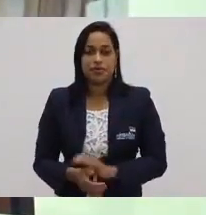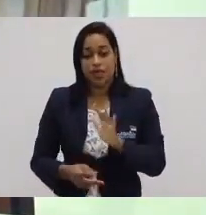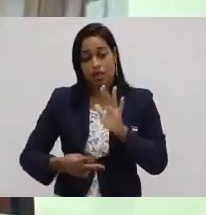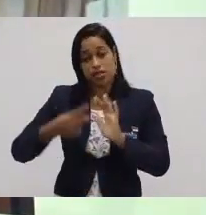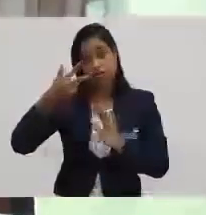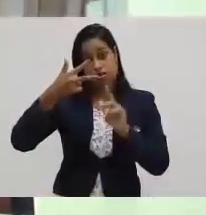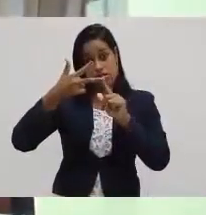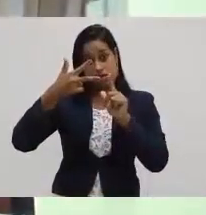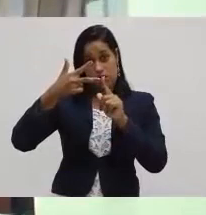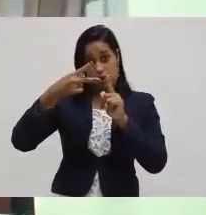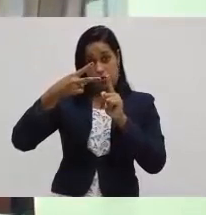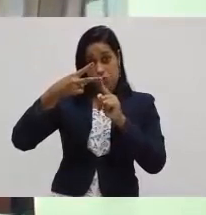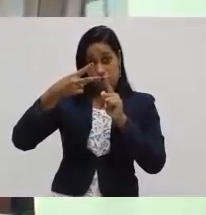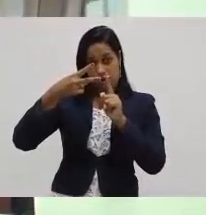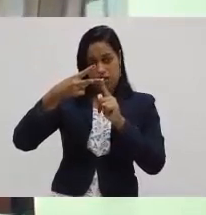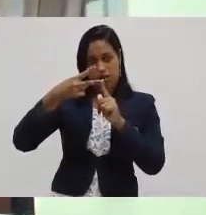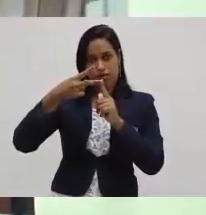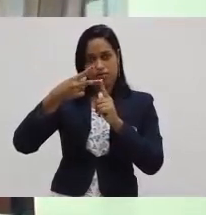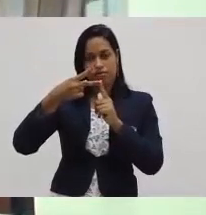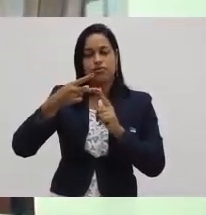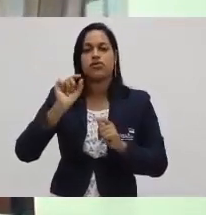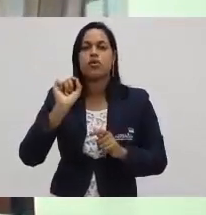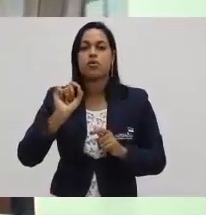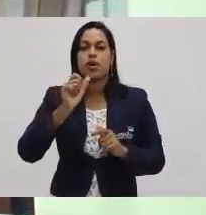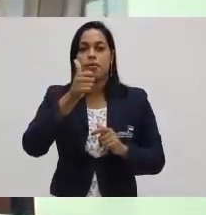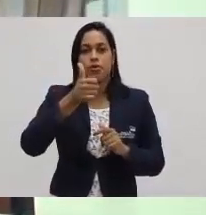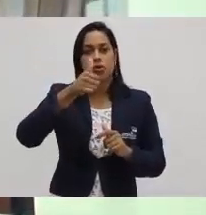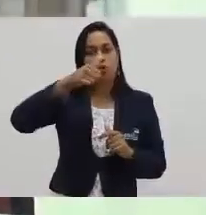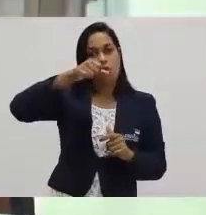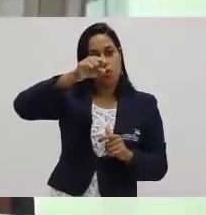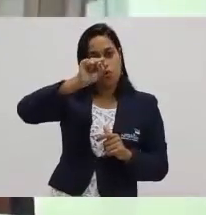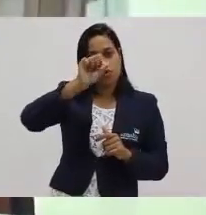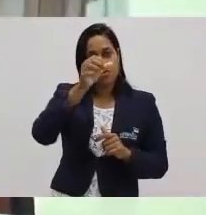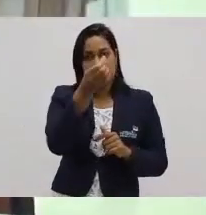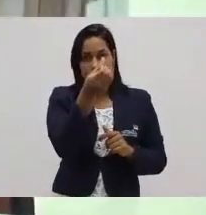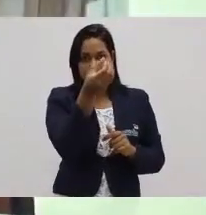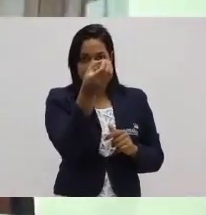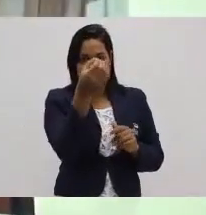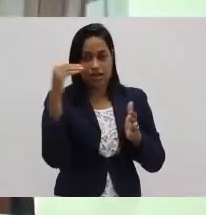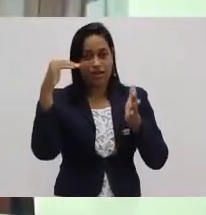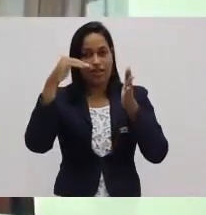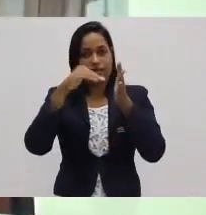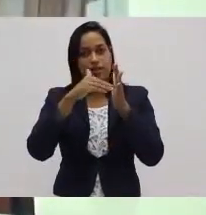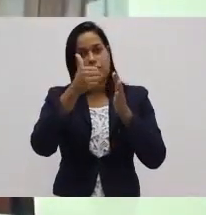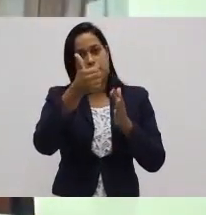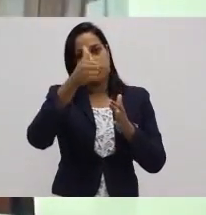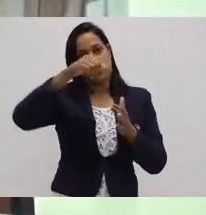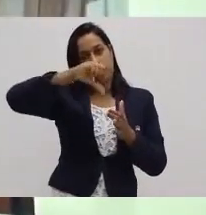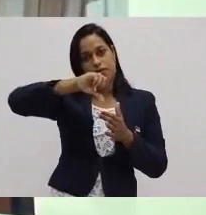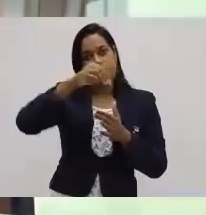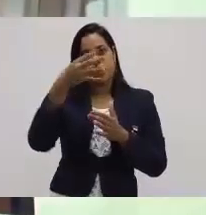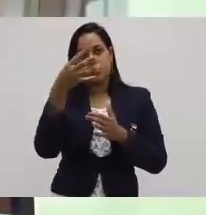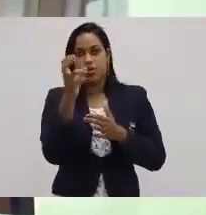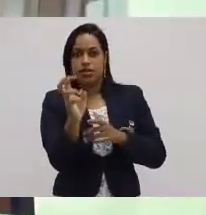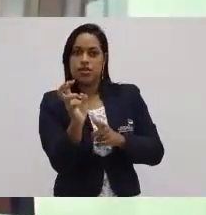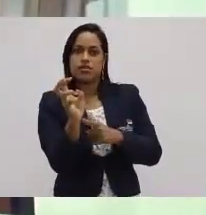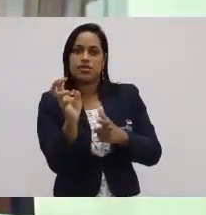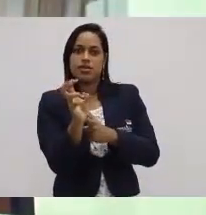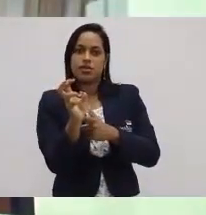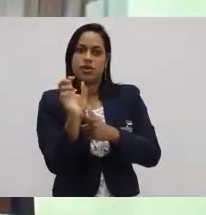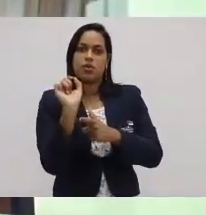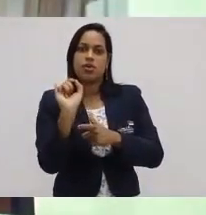segunda fase da Revolução Industrial foi de 1860 a 1945. Que chama-se